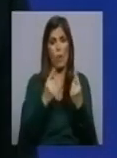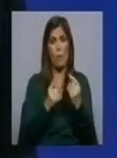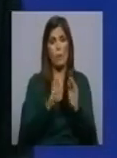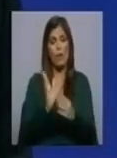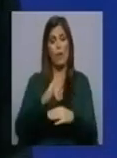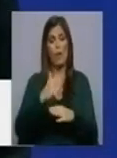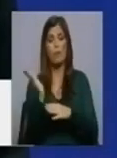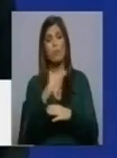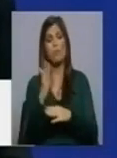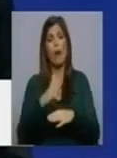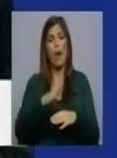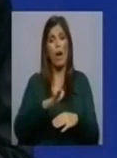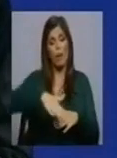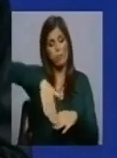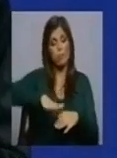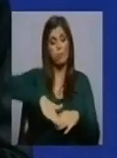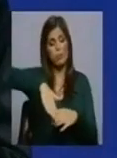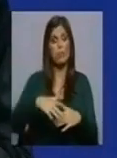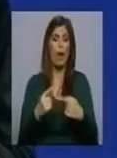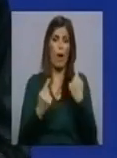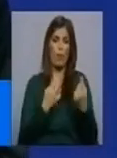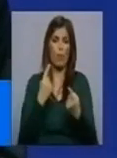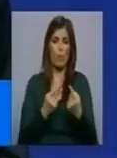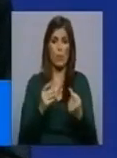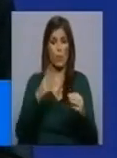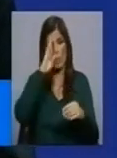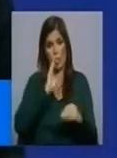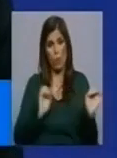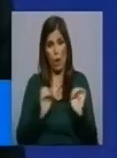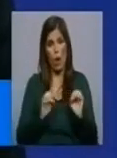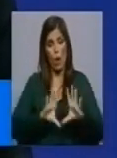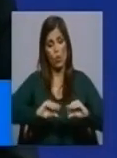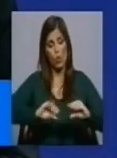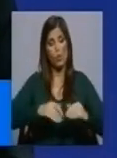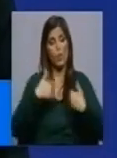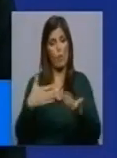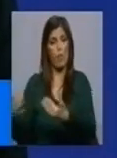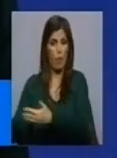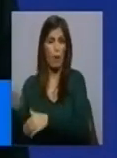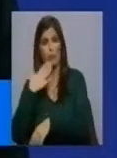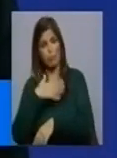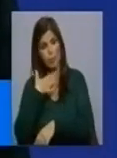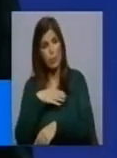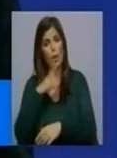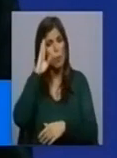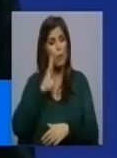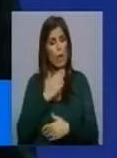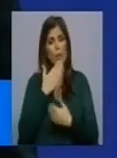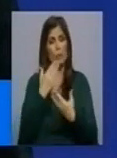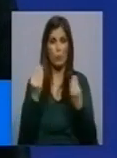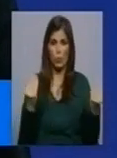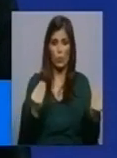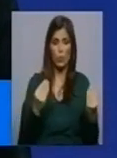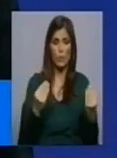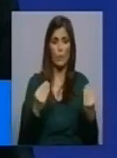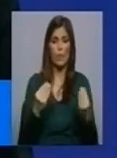que o Exército não tinha, foram camas e a Palaventa das Camas, os colchões, foram disponibilizados pelo Exército e portanto nós somos sempre, agradecemos muito e agradecemos